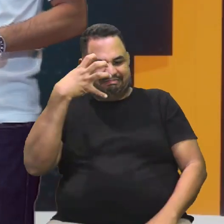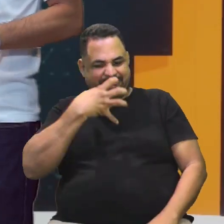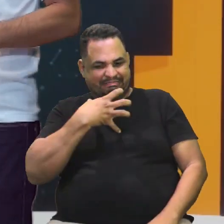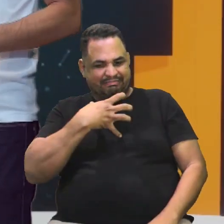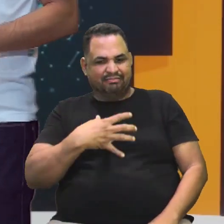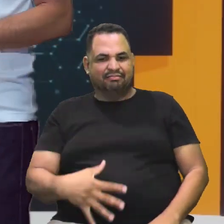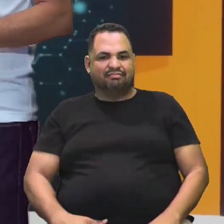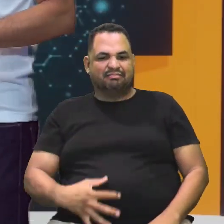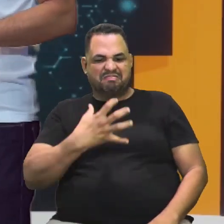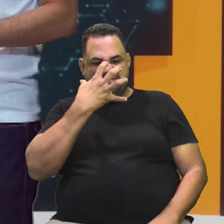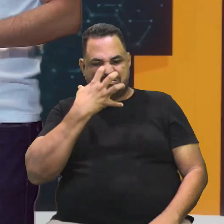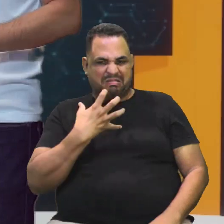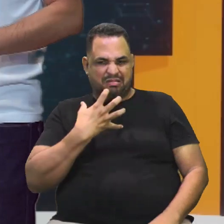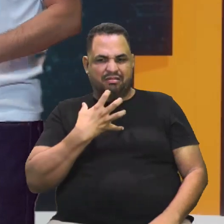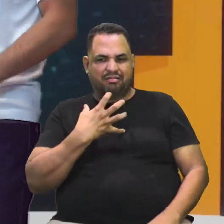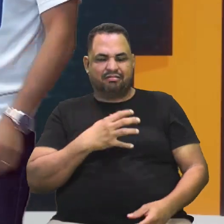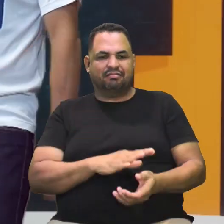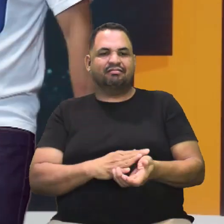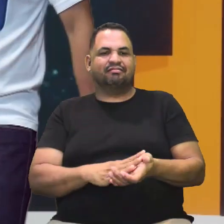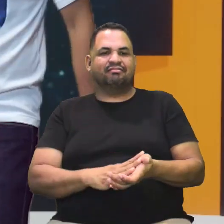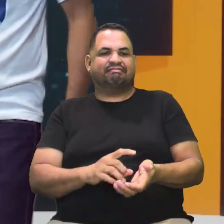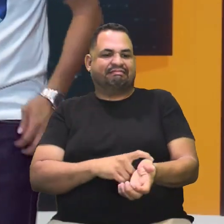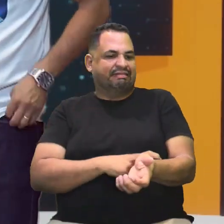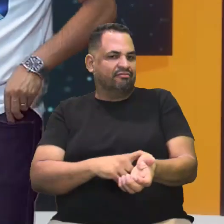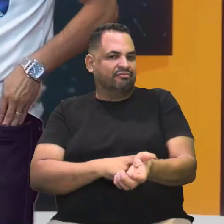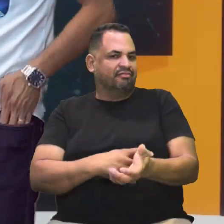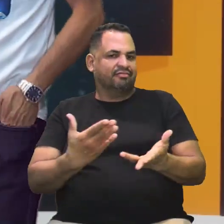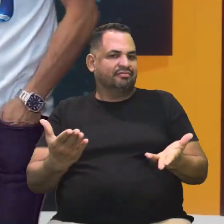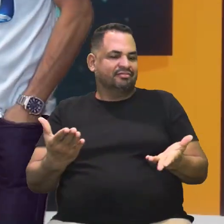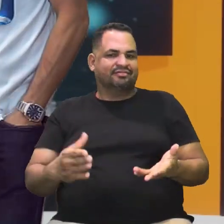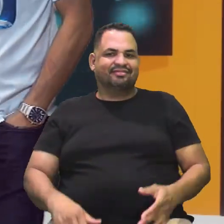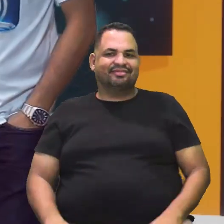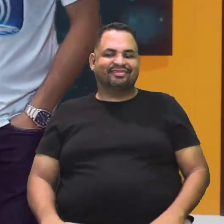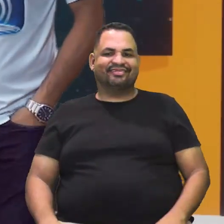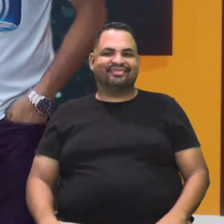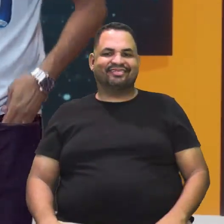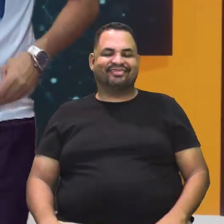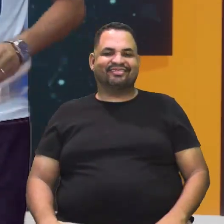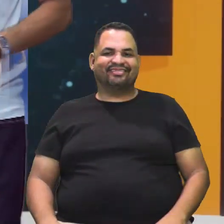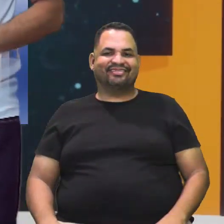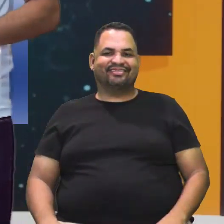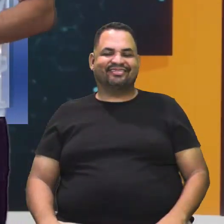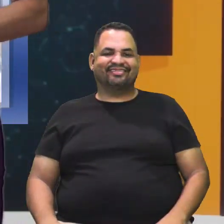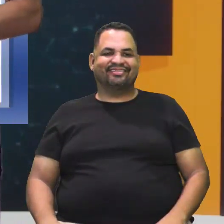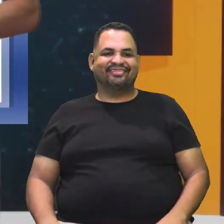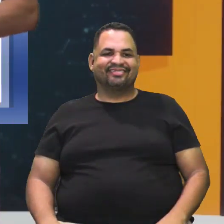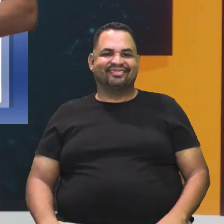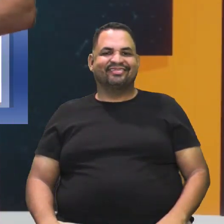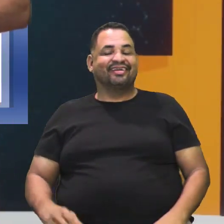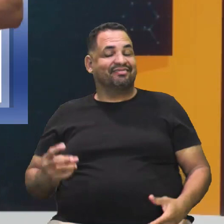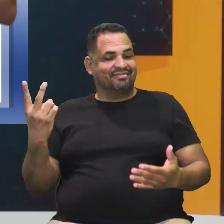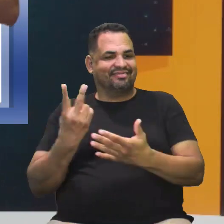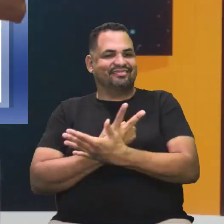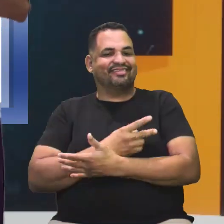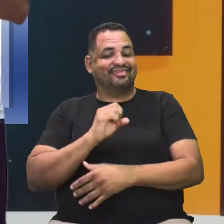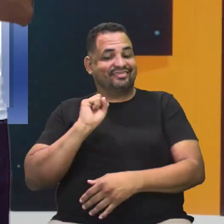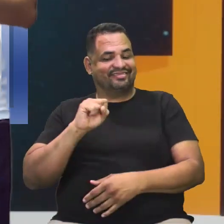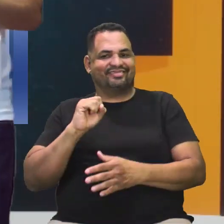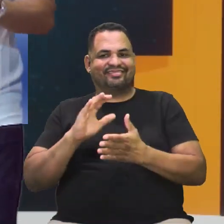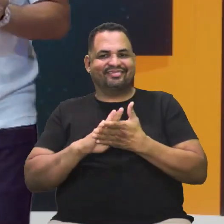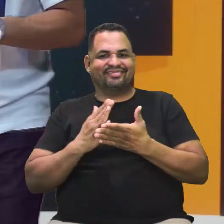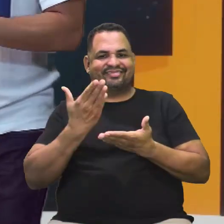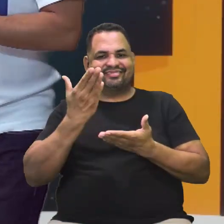nervosa. Quando você está afobada. Tipo isso. Então, quer dizer que se você... Acontece. Se chegar